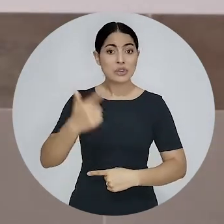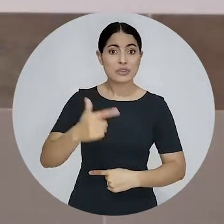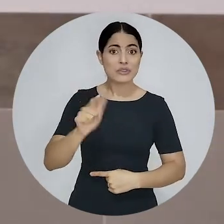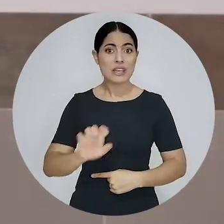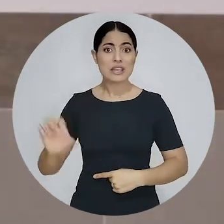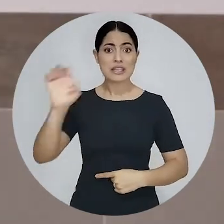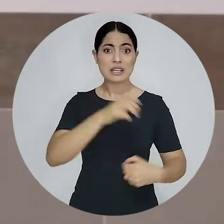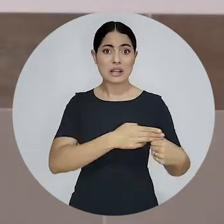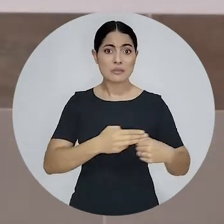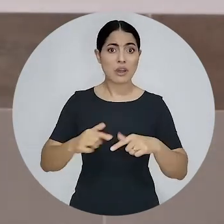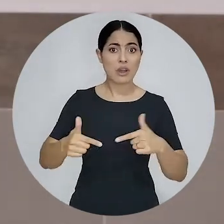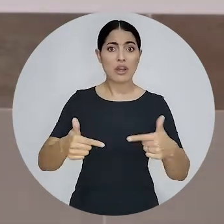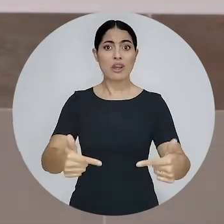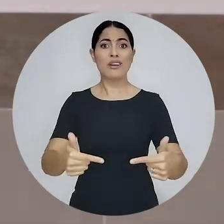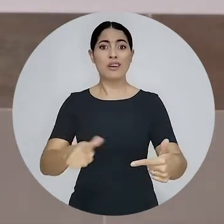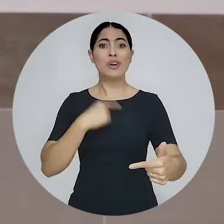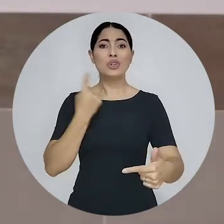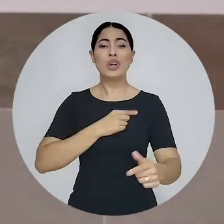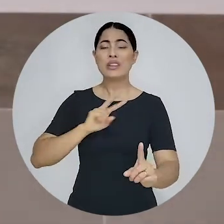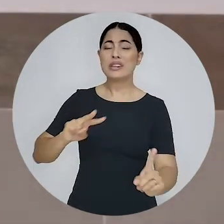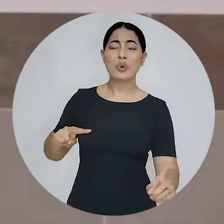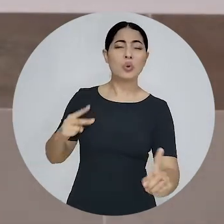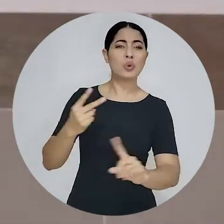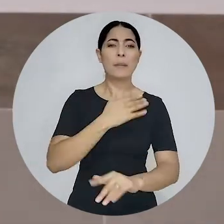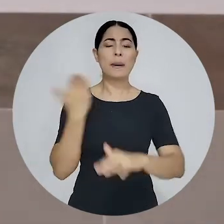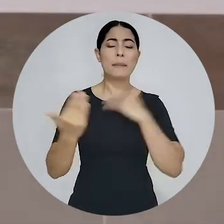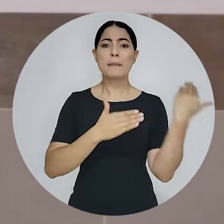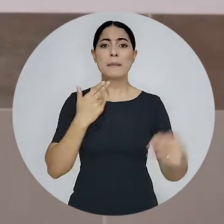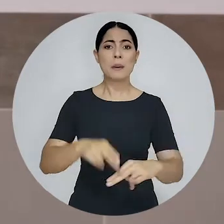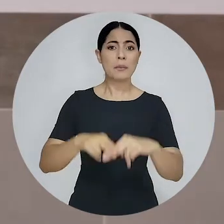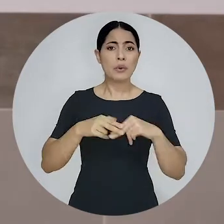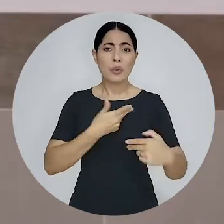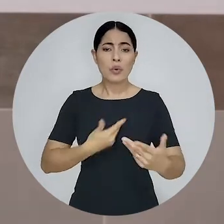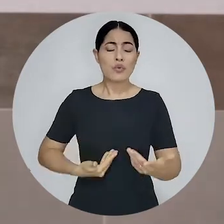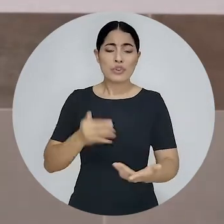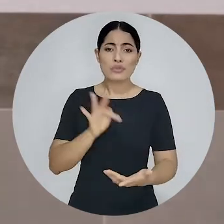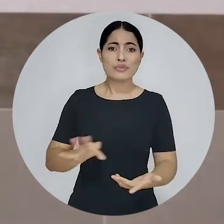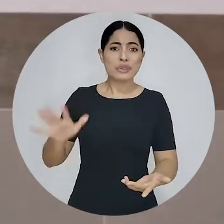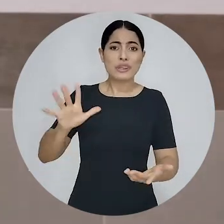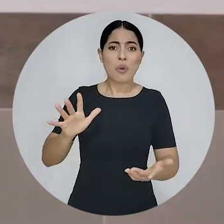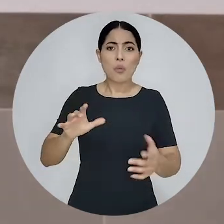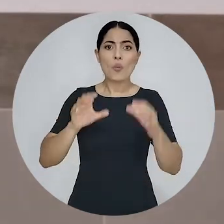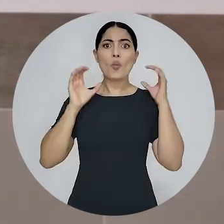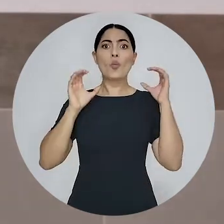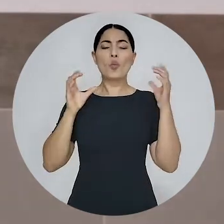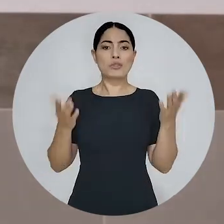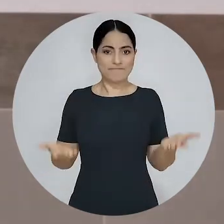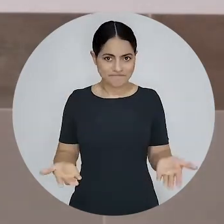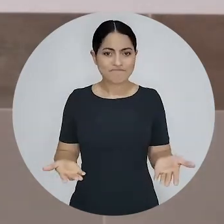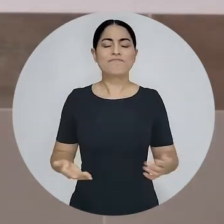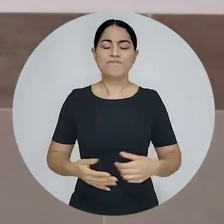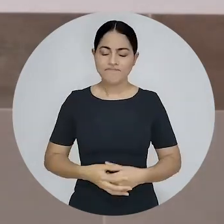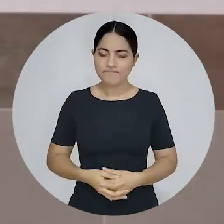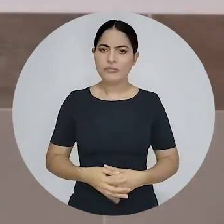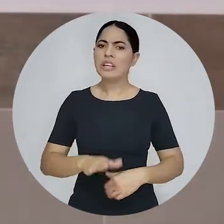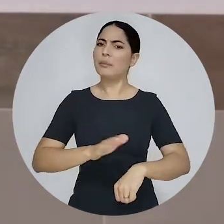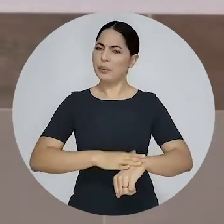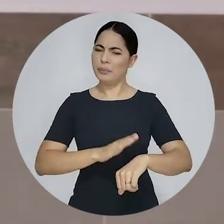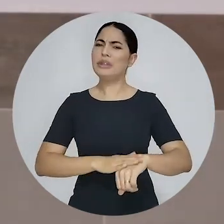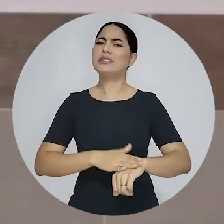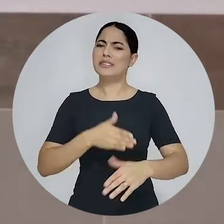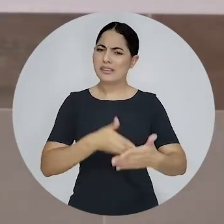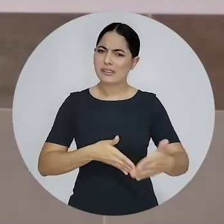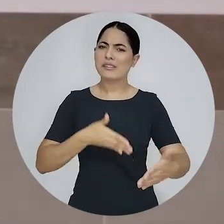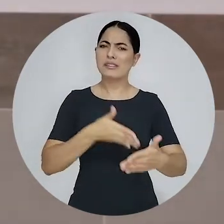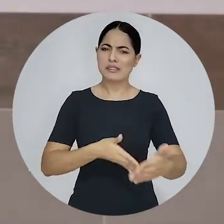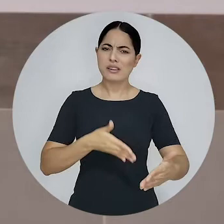o dobro de mortos por conta da omissão e da ineficiência do governo federal. Então foram momentos muito difíceis para todos nós.